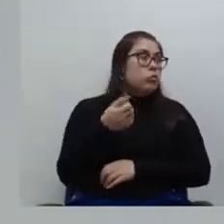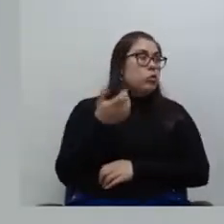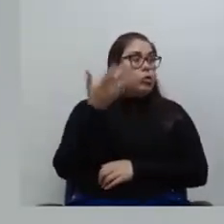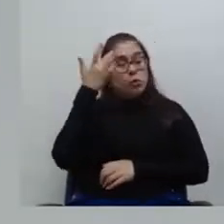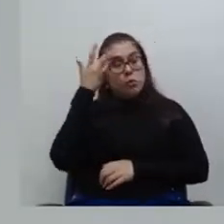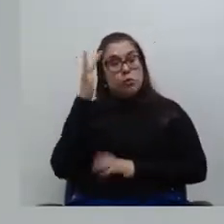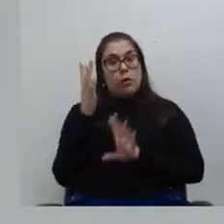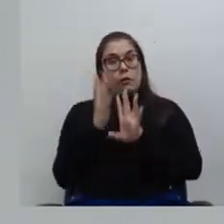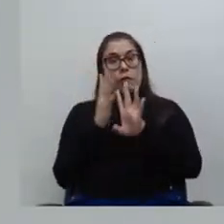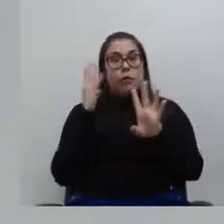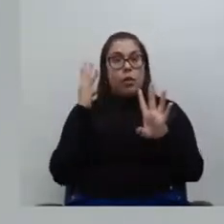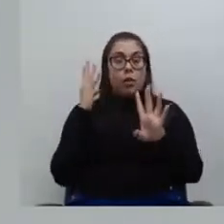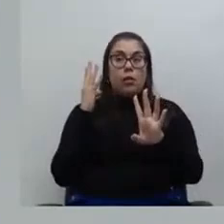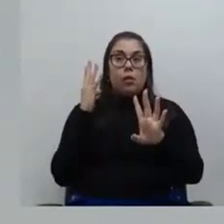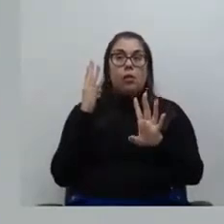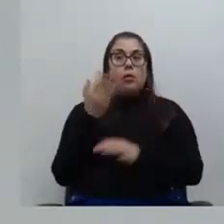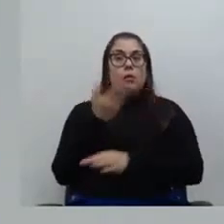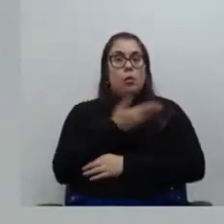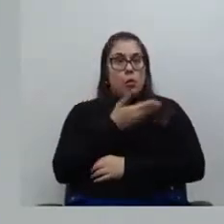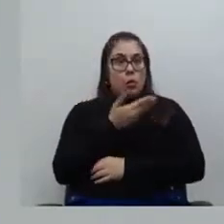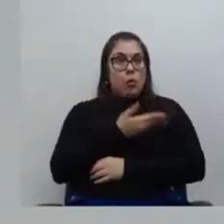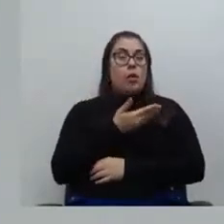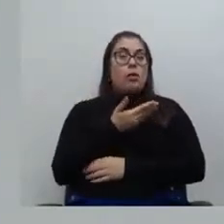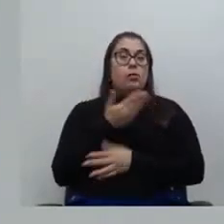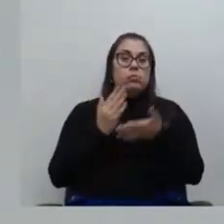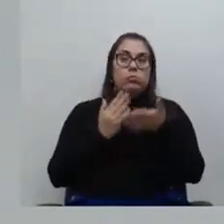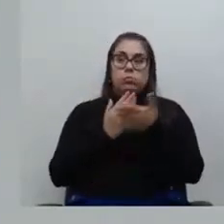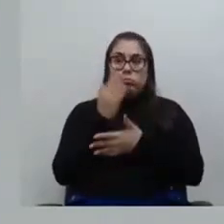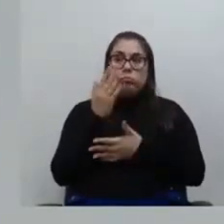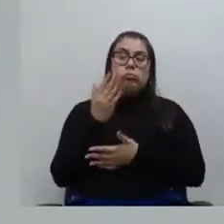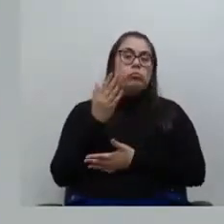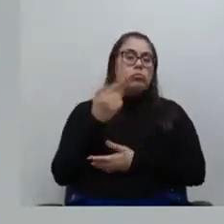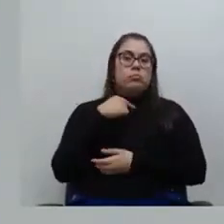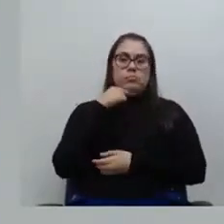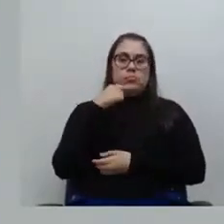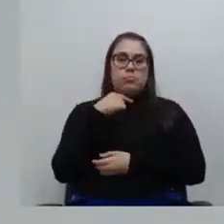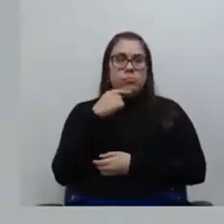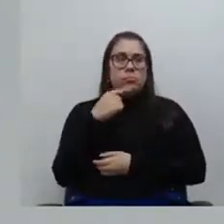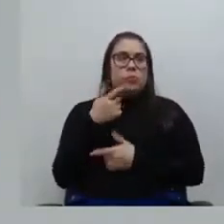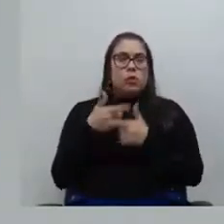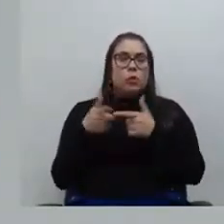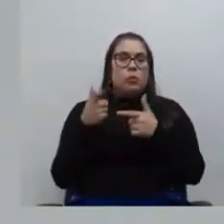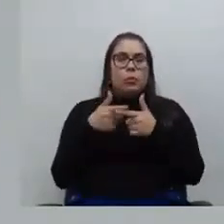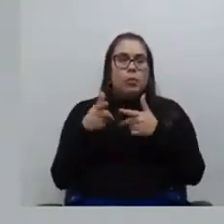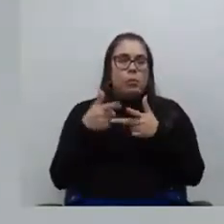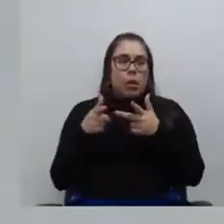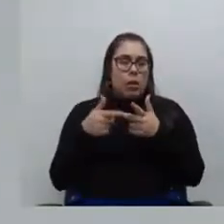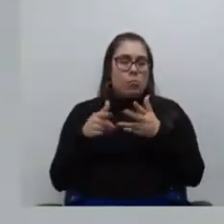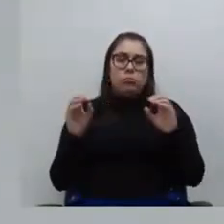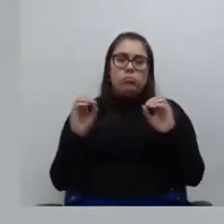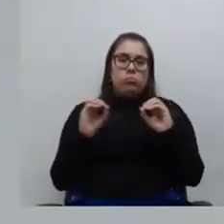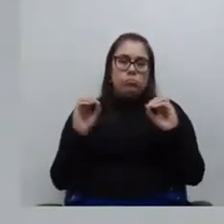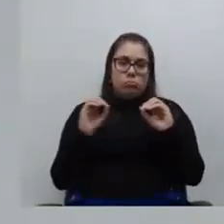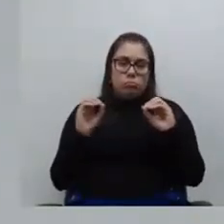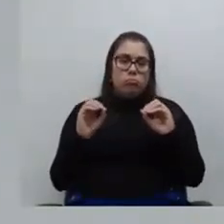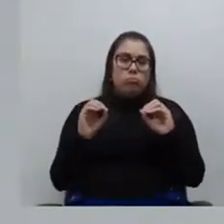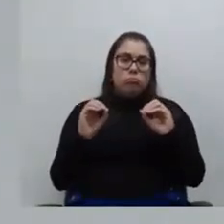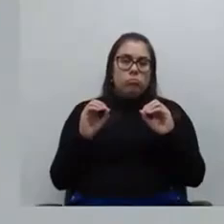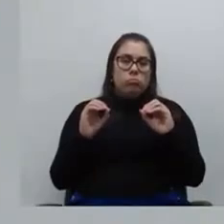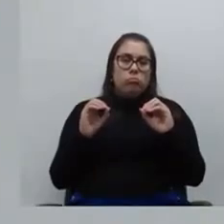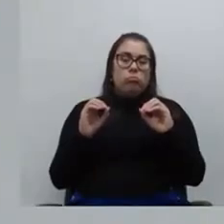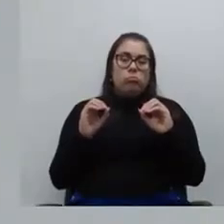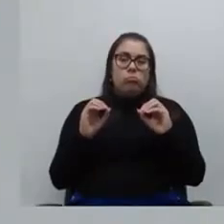colegas, acho que há colegas, tenho certeza que há colegas aprovados que ainda não foram impostados. Então, nós não estamos com problema de não ter ninguém para colocar, né? Então, acho que isso daí, para mim,